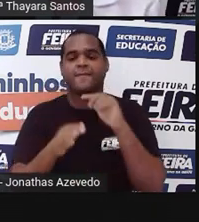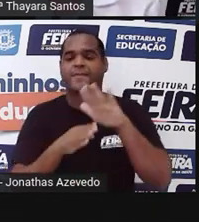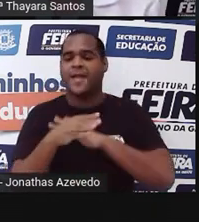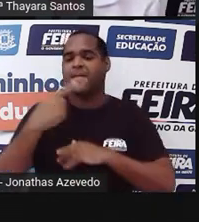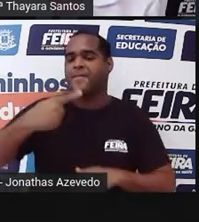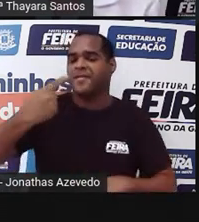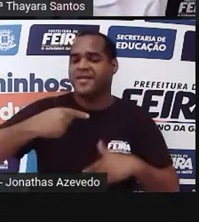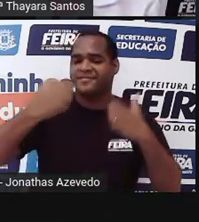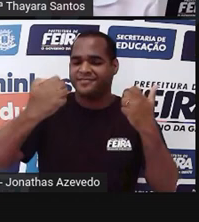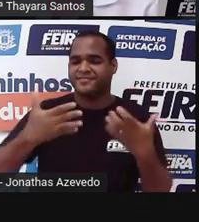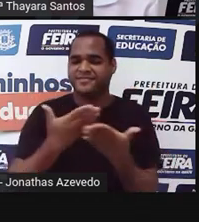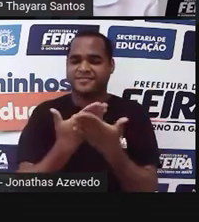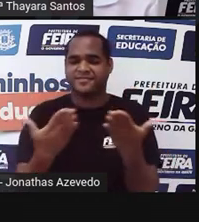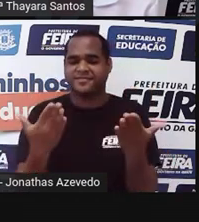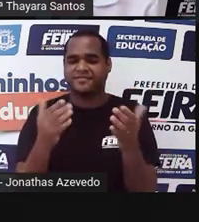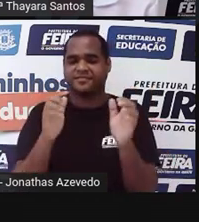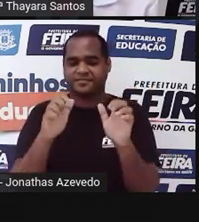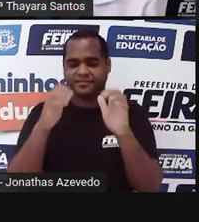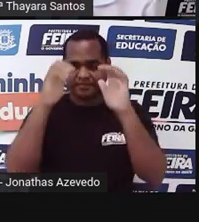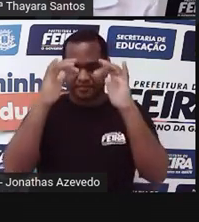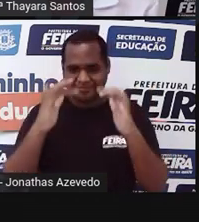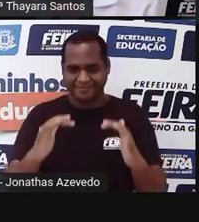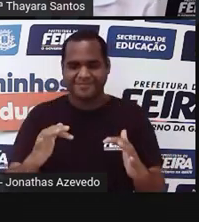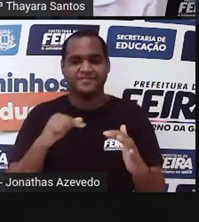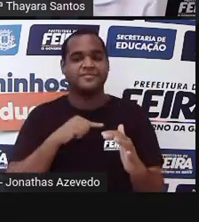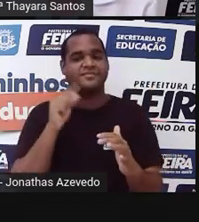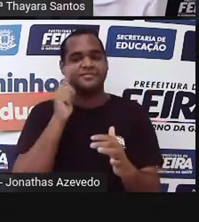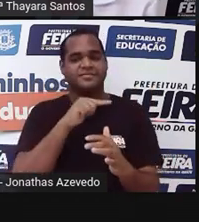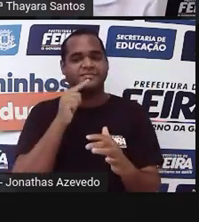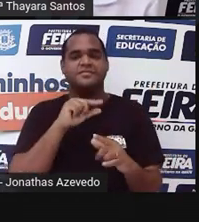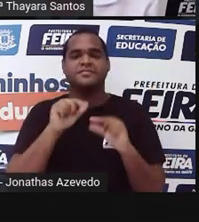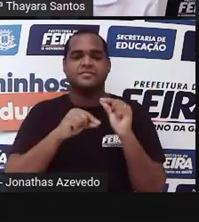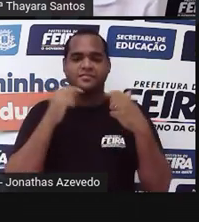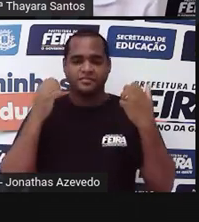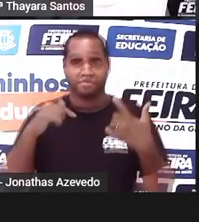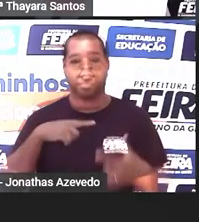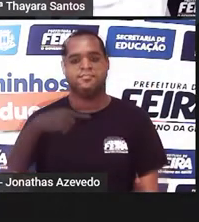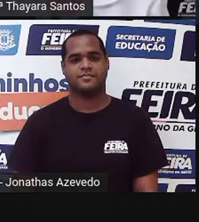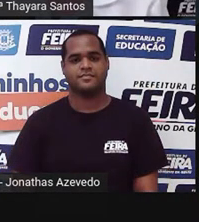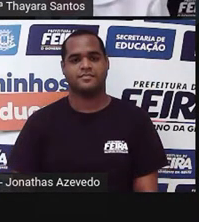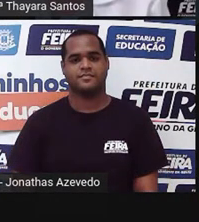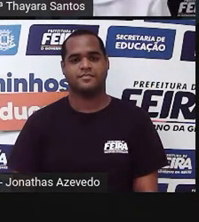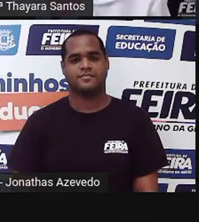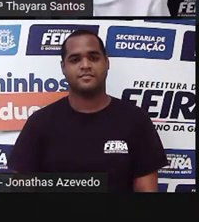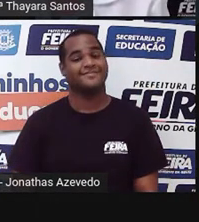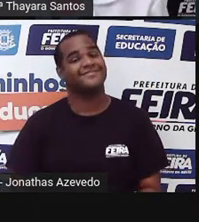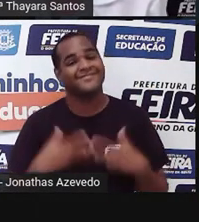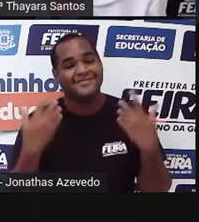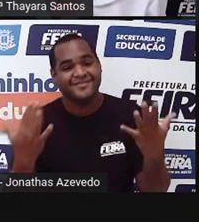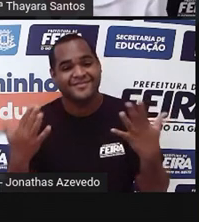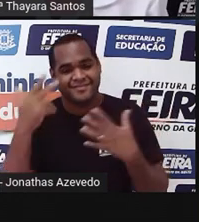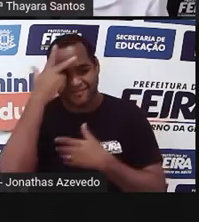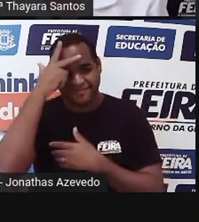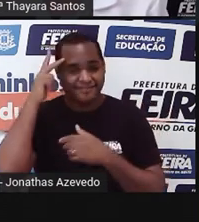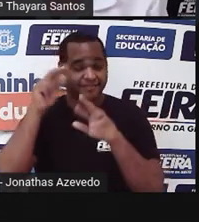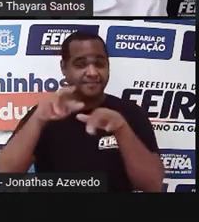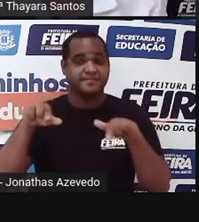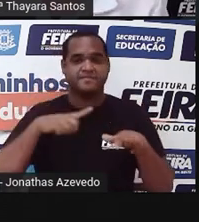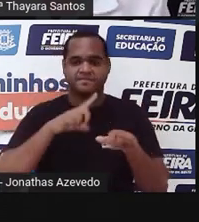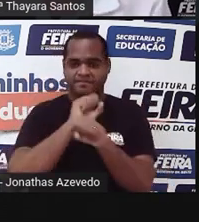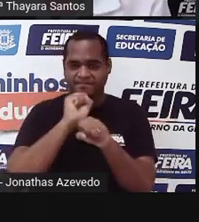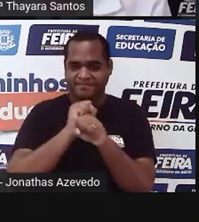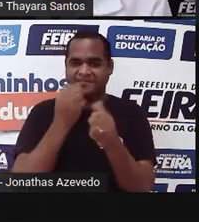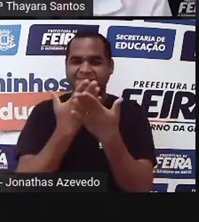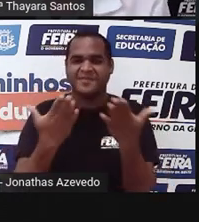É só vocês clicarem aqui em tabela de classificação que vocês conseguem ver quem tá em primeiro lugar. Então, pessoal, espero que vocês